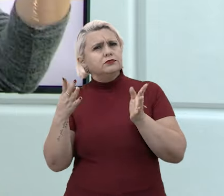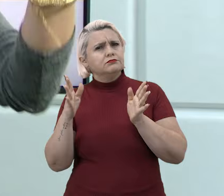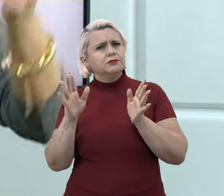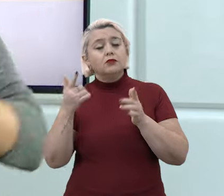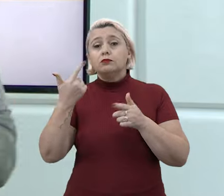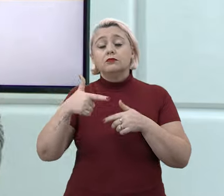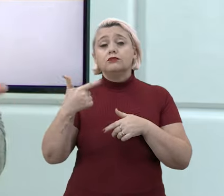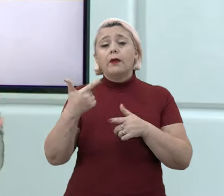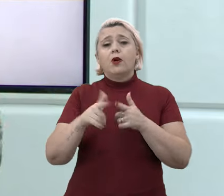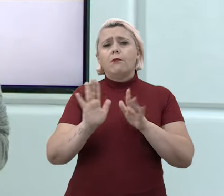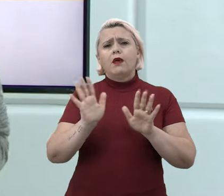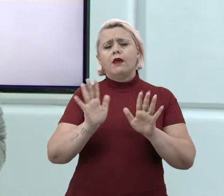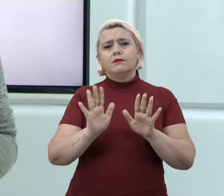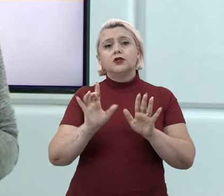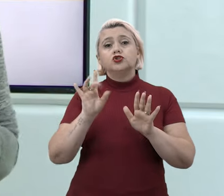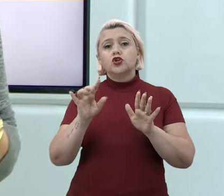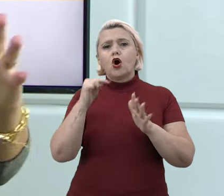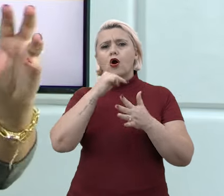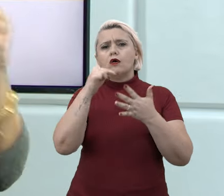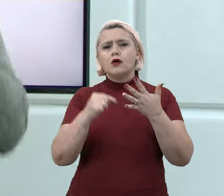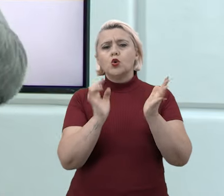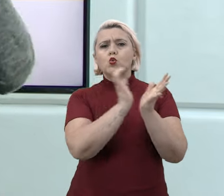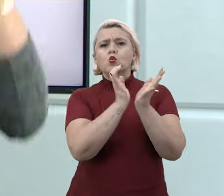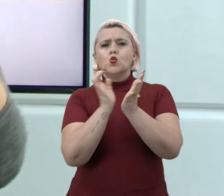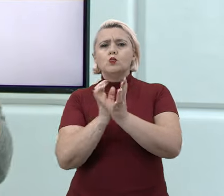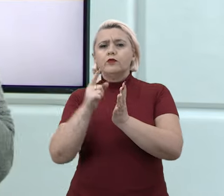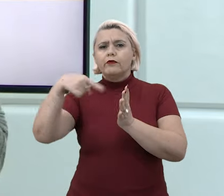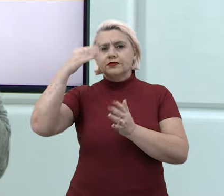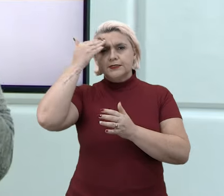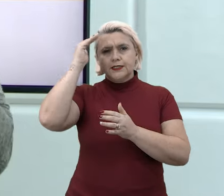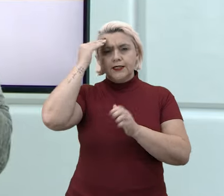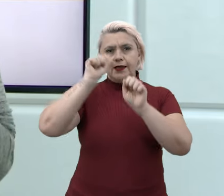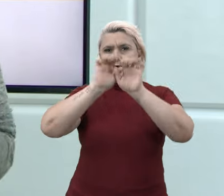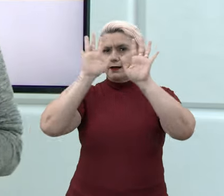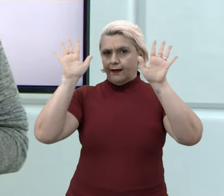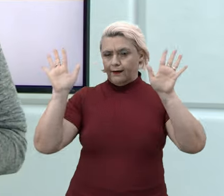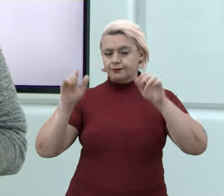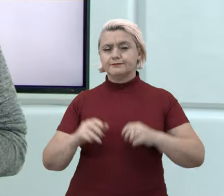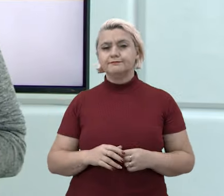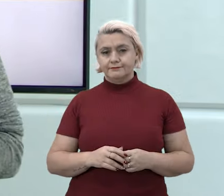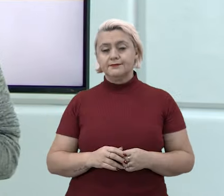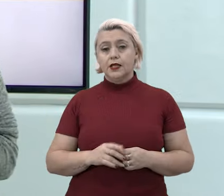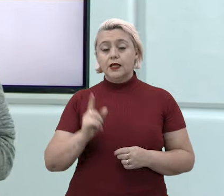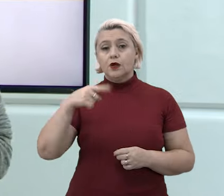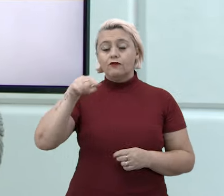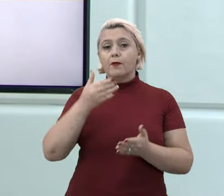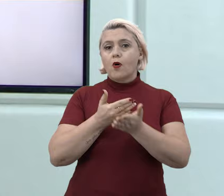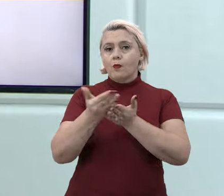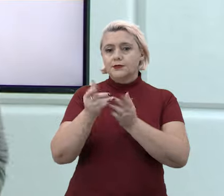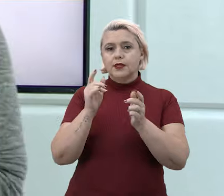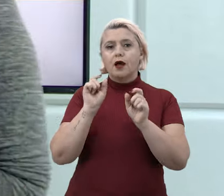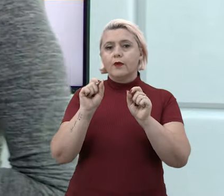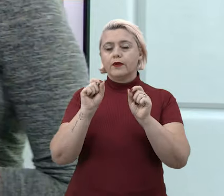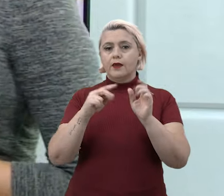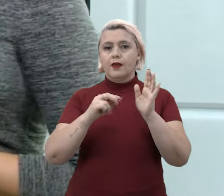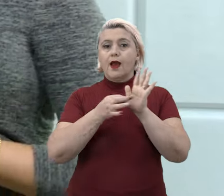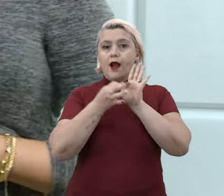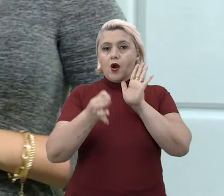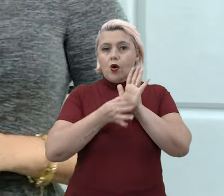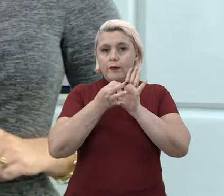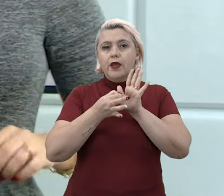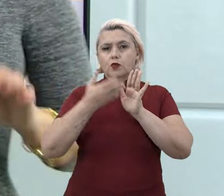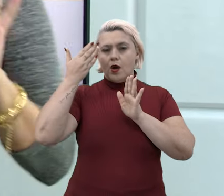é o outro tipo também, não tem problema. Isso aqui são só grandes grupos para a coisa ir ficando um pouquinho mais clara. Então, a gente vai começar